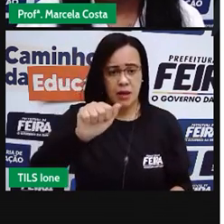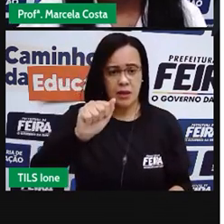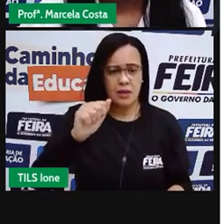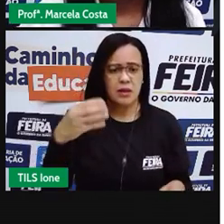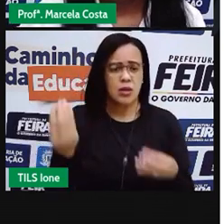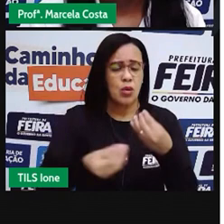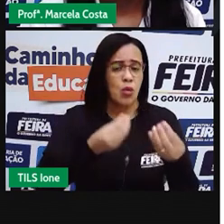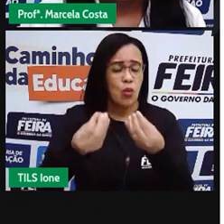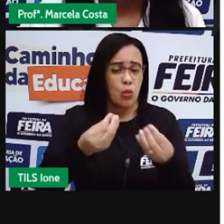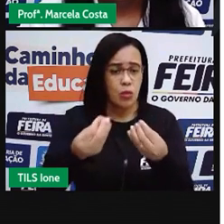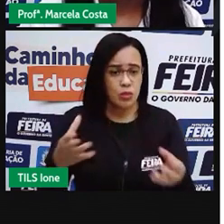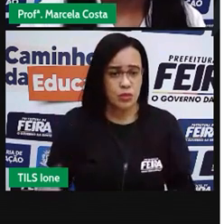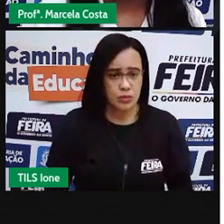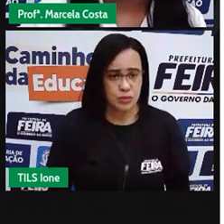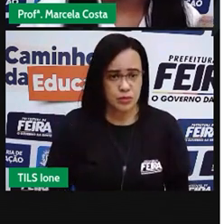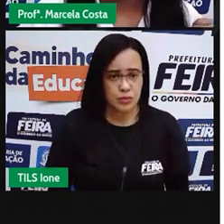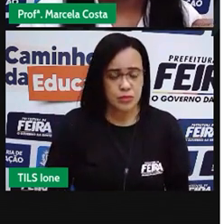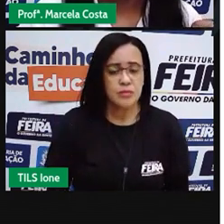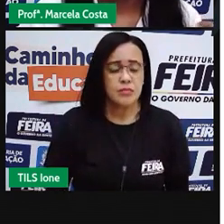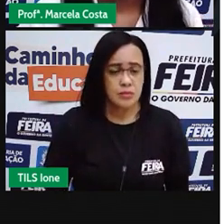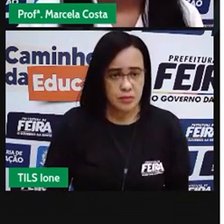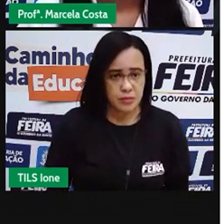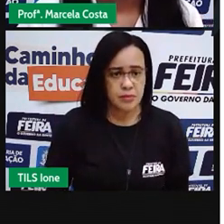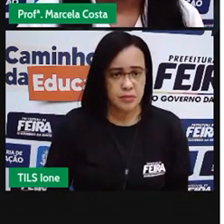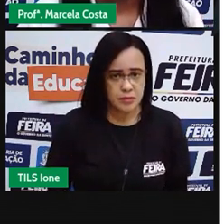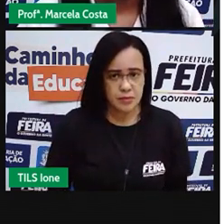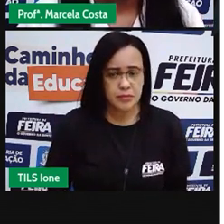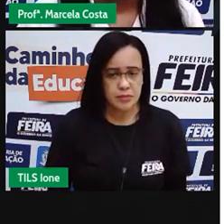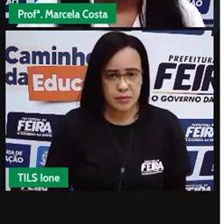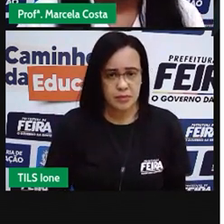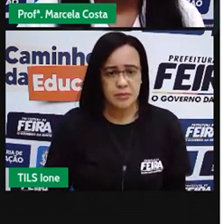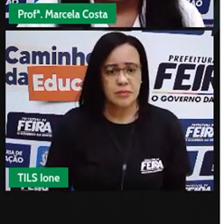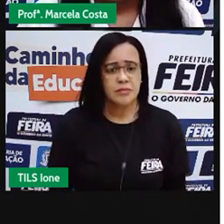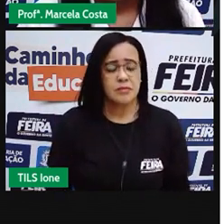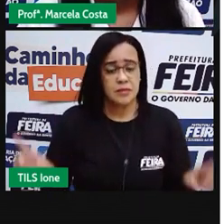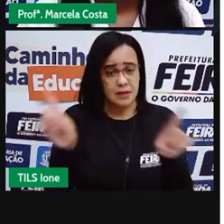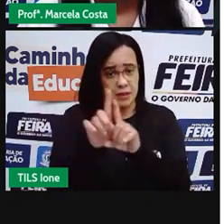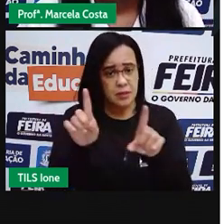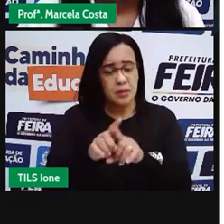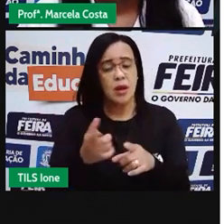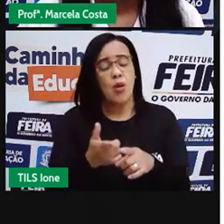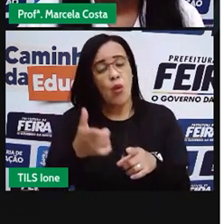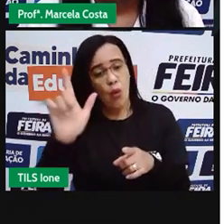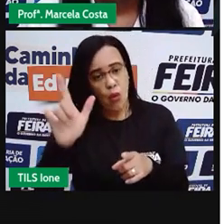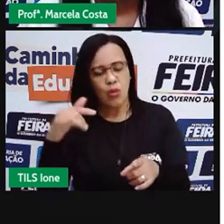Outra Avenida aqui do município, que a Avenida Maria Citéria.